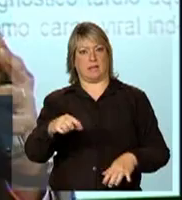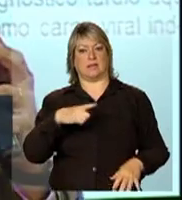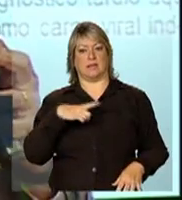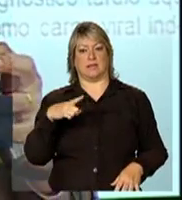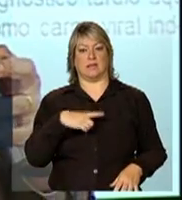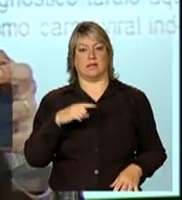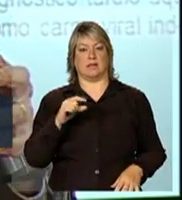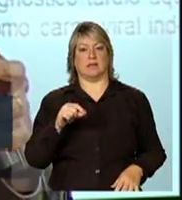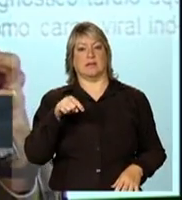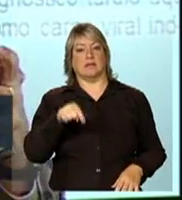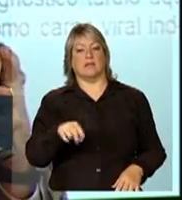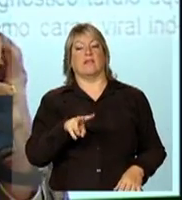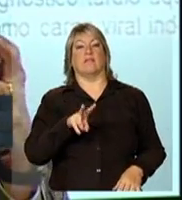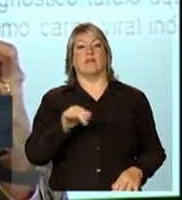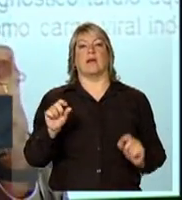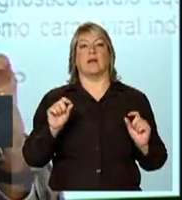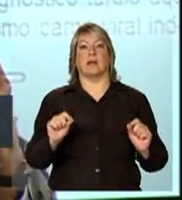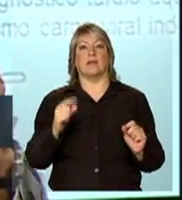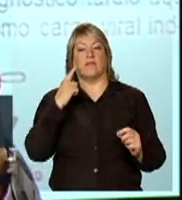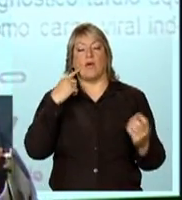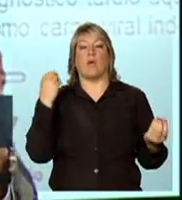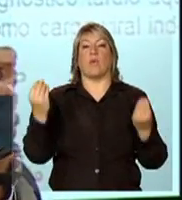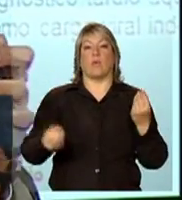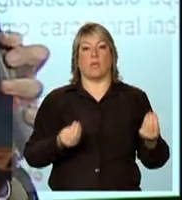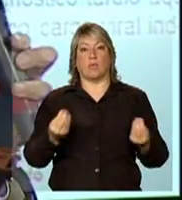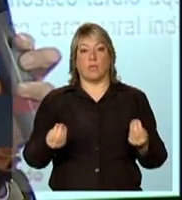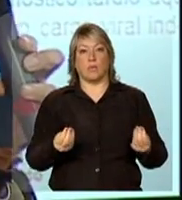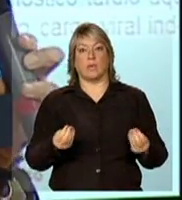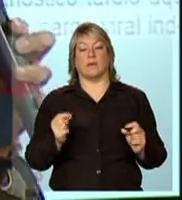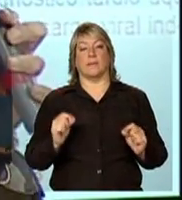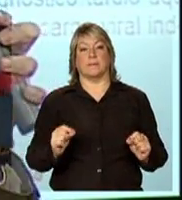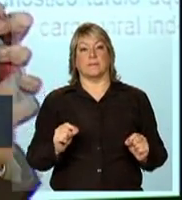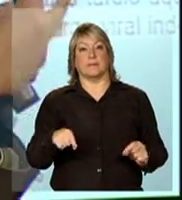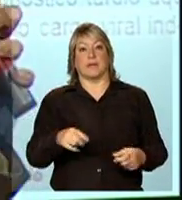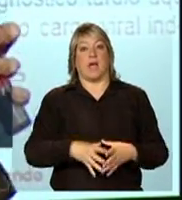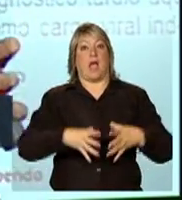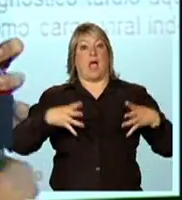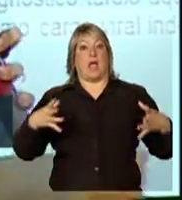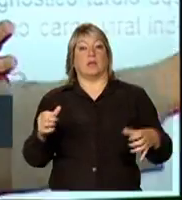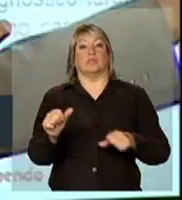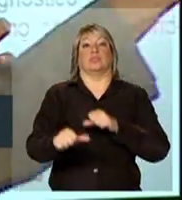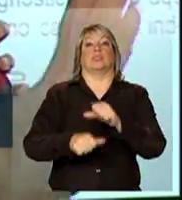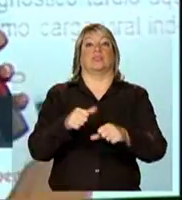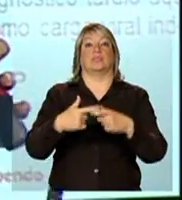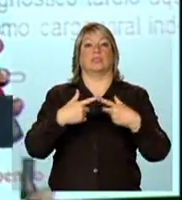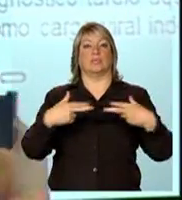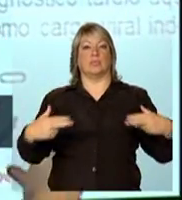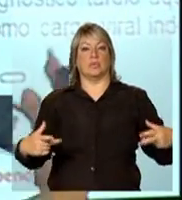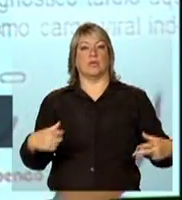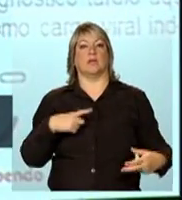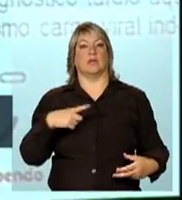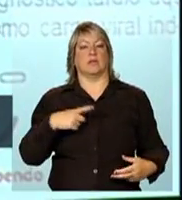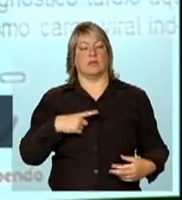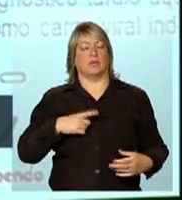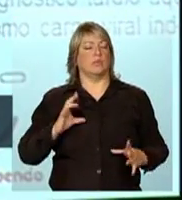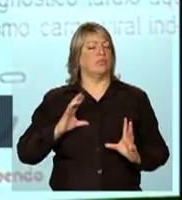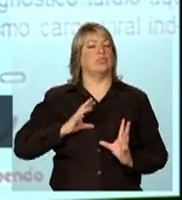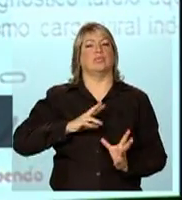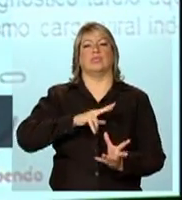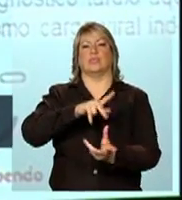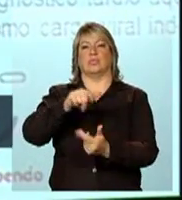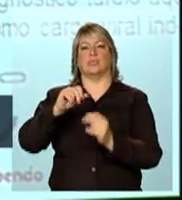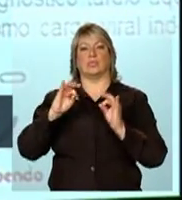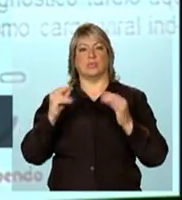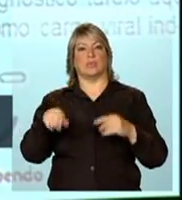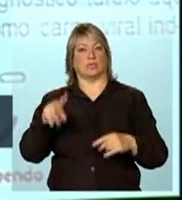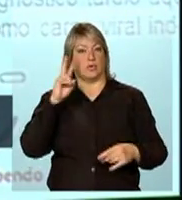Porque é isso que vai, talvez, ser a grande mudança que se encontra em processo no mundo inteiro nessa estratégia da